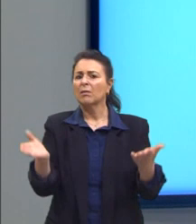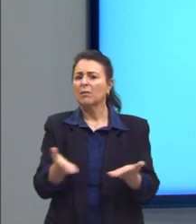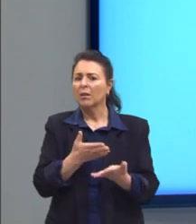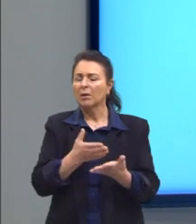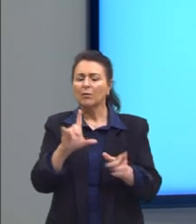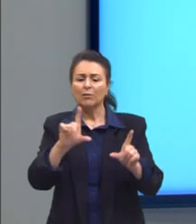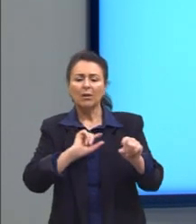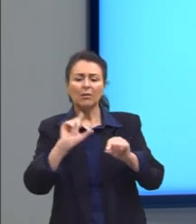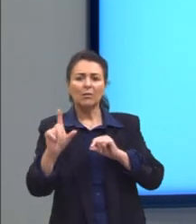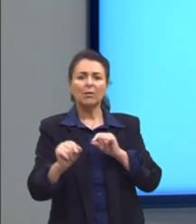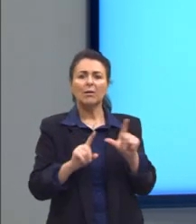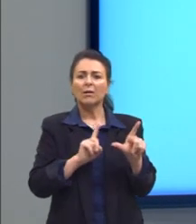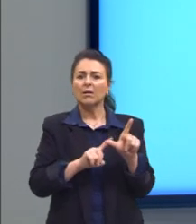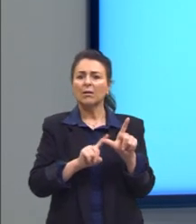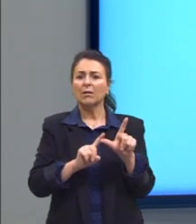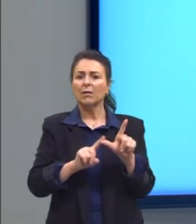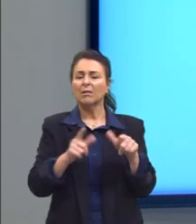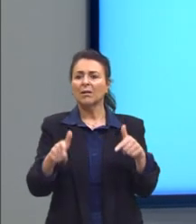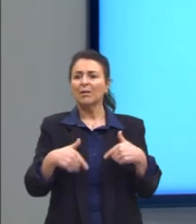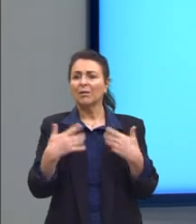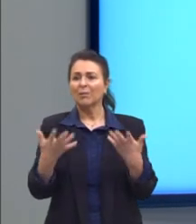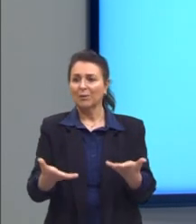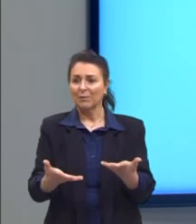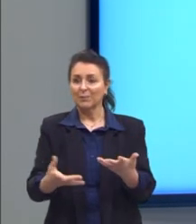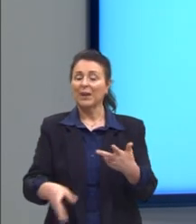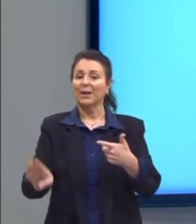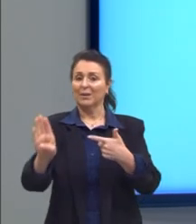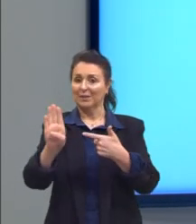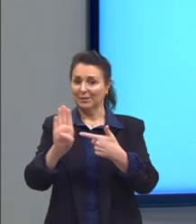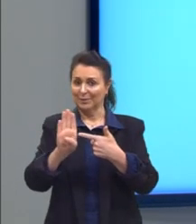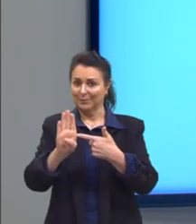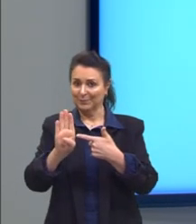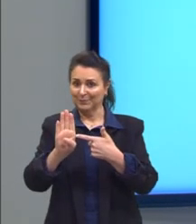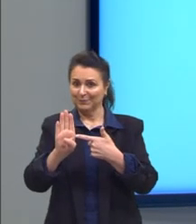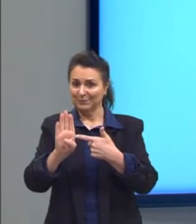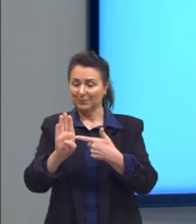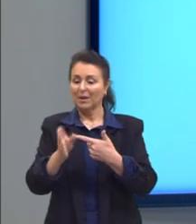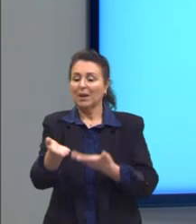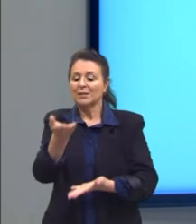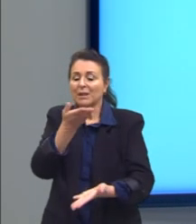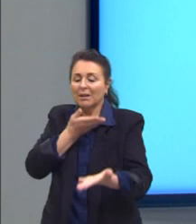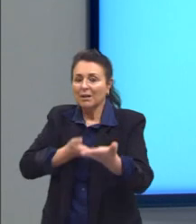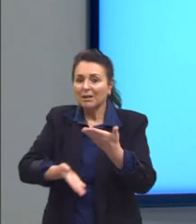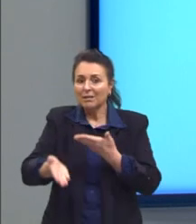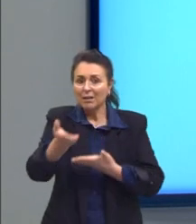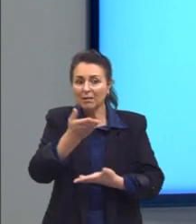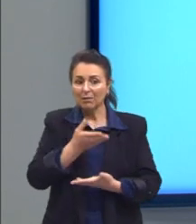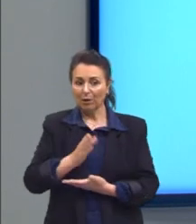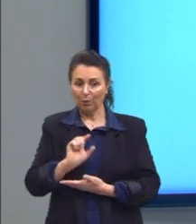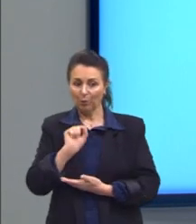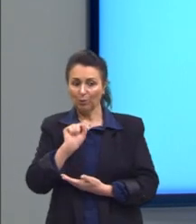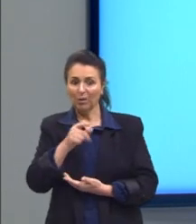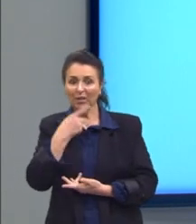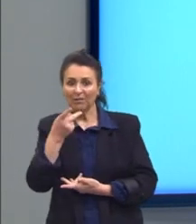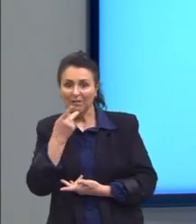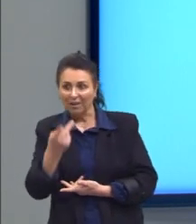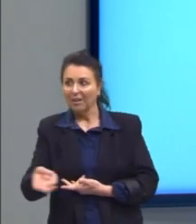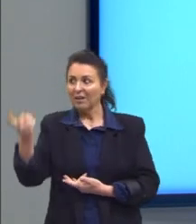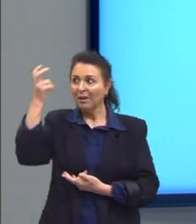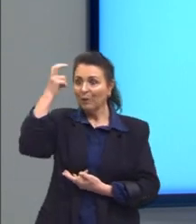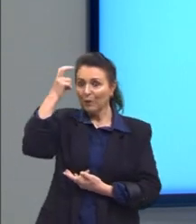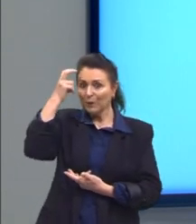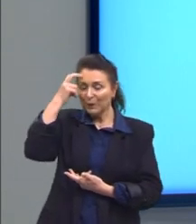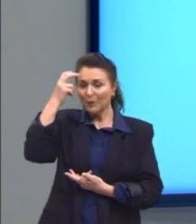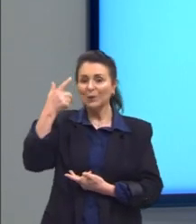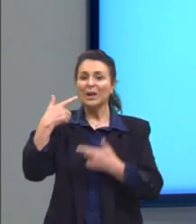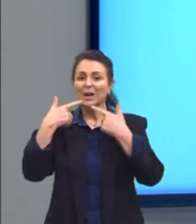Vamos ver o que é. É a letra B. A interação entre os falantes de culturas e de